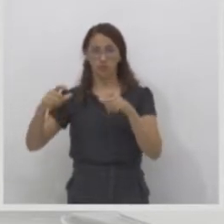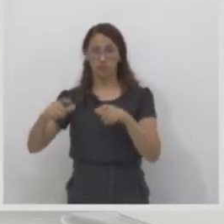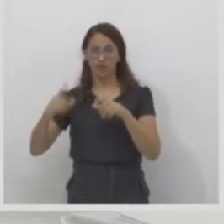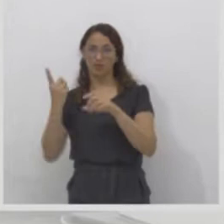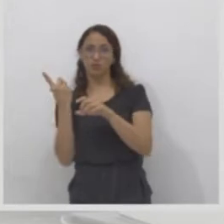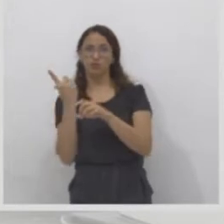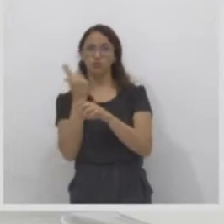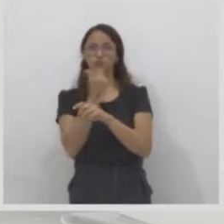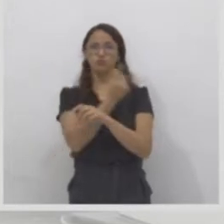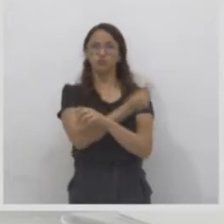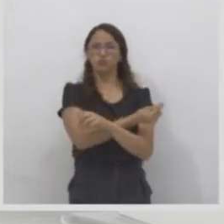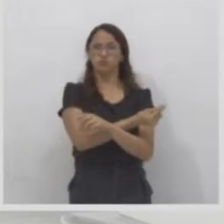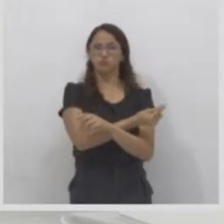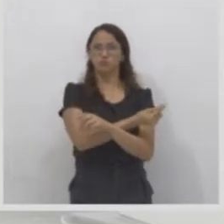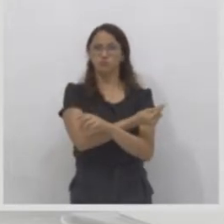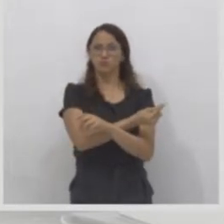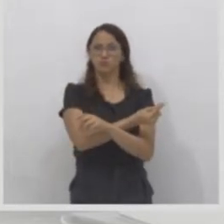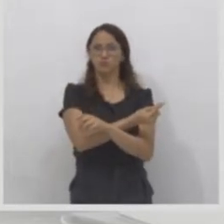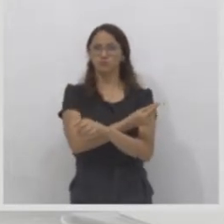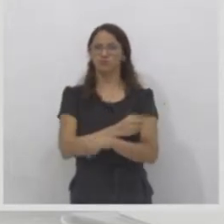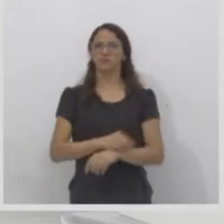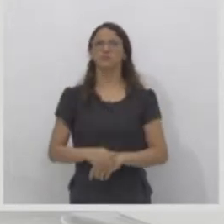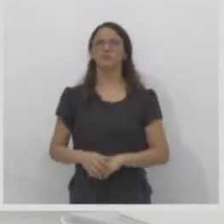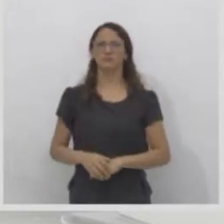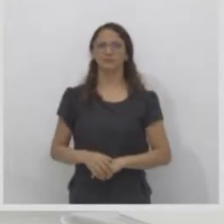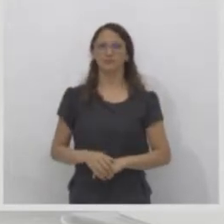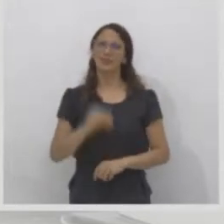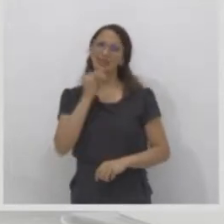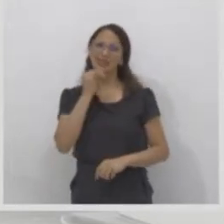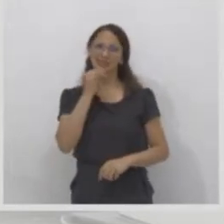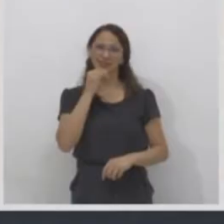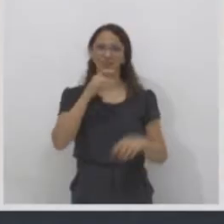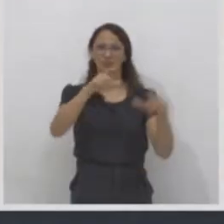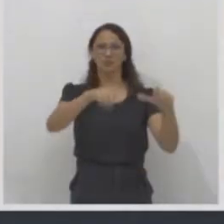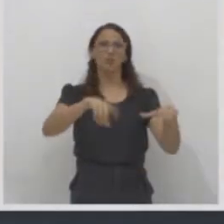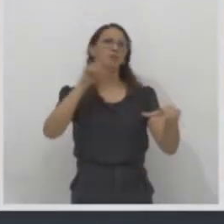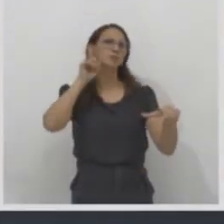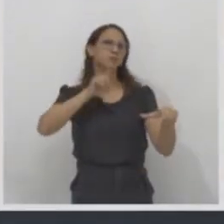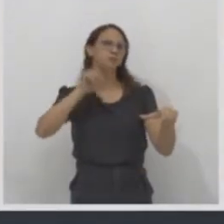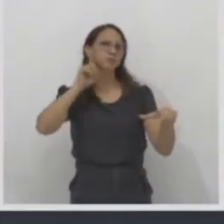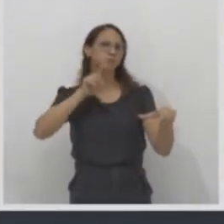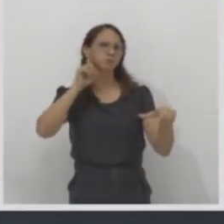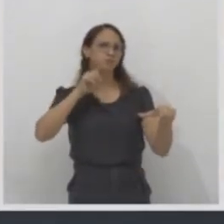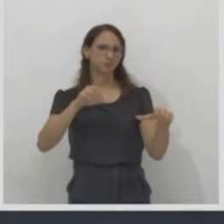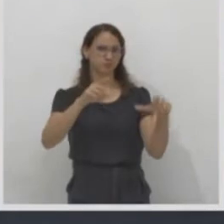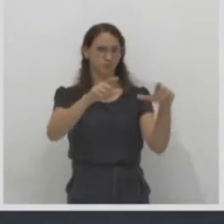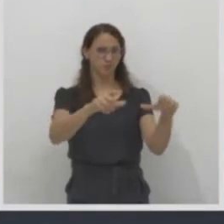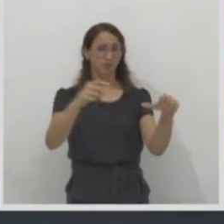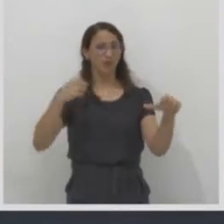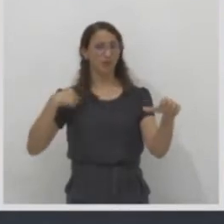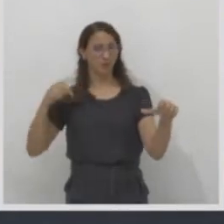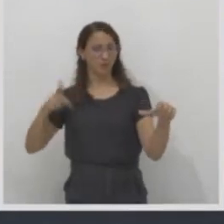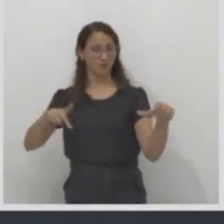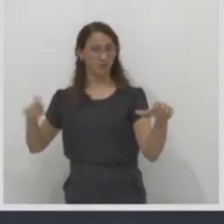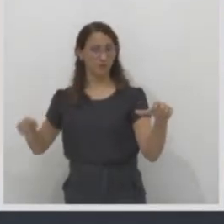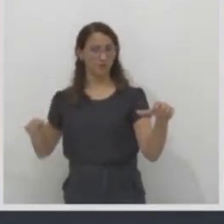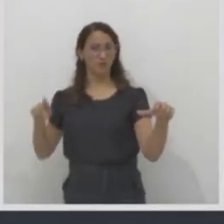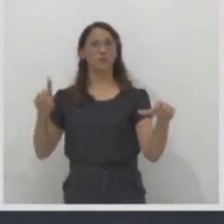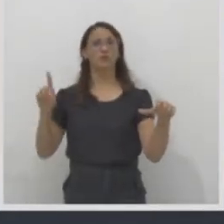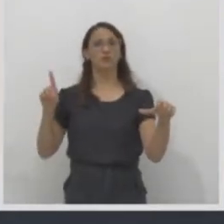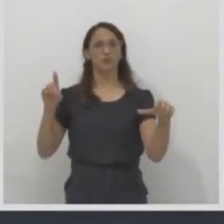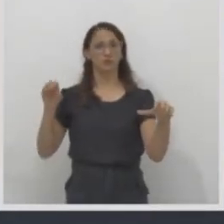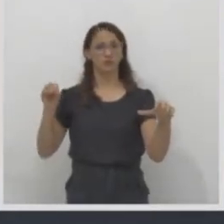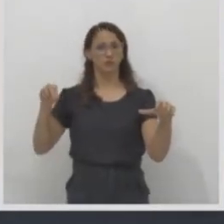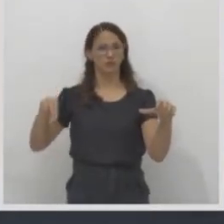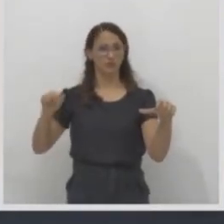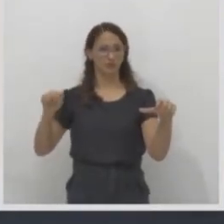professor Donato, eu vou para os Estados Unidos da América. Uma migração comum de brasileiros, inclusive, porque